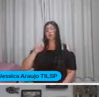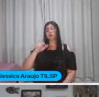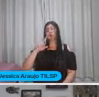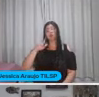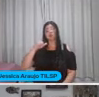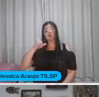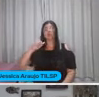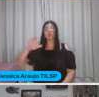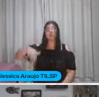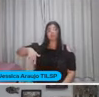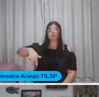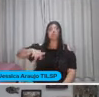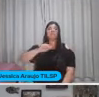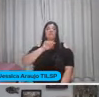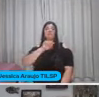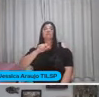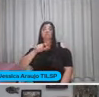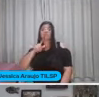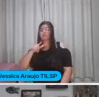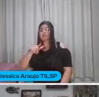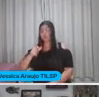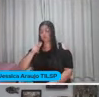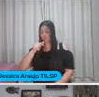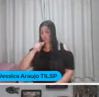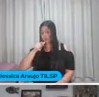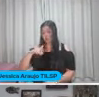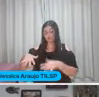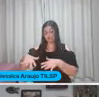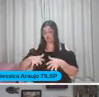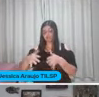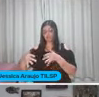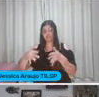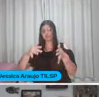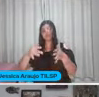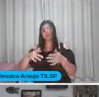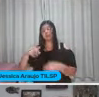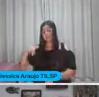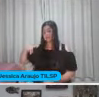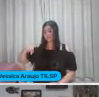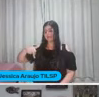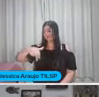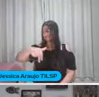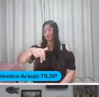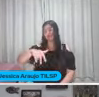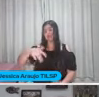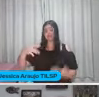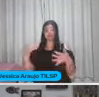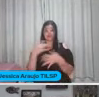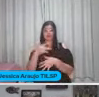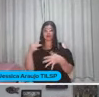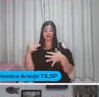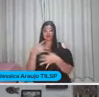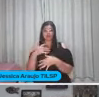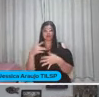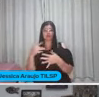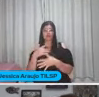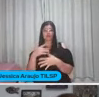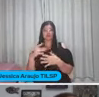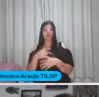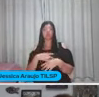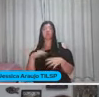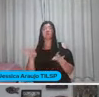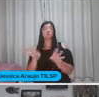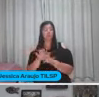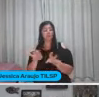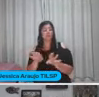praia Para o rio Para a sítio Ou simplesmente Para andar Pela cidade Andar Andar Porque também